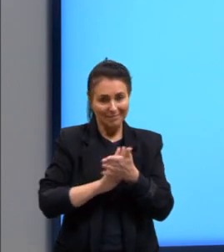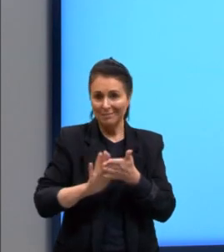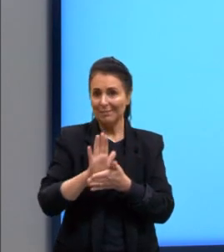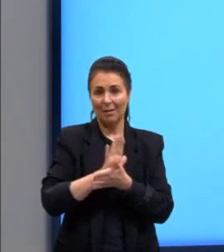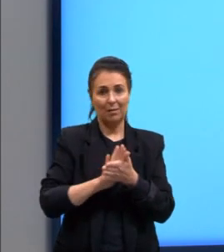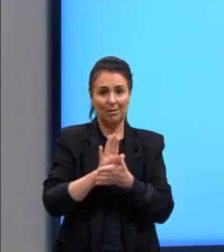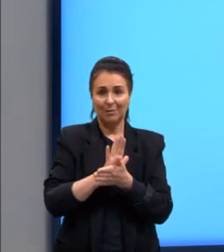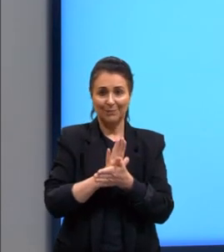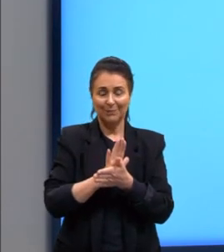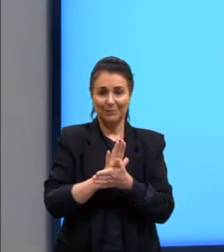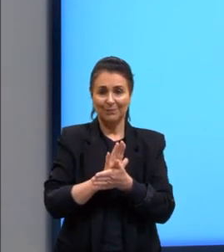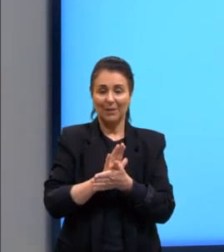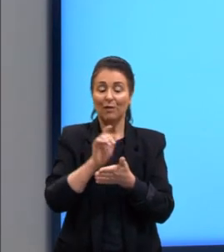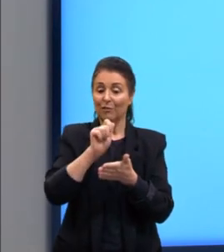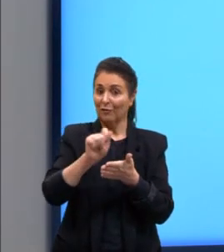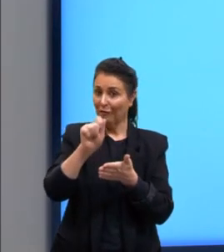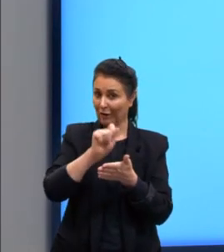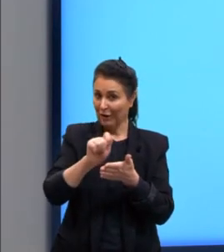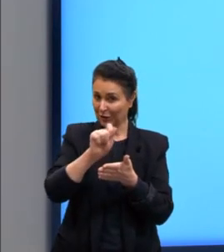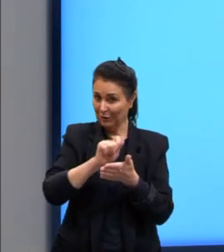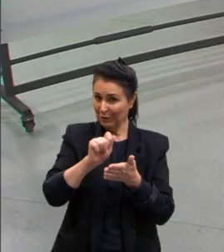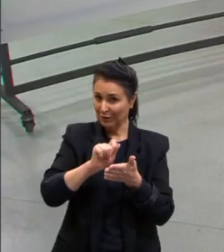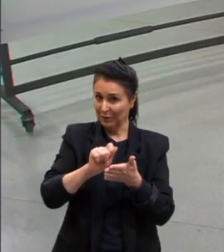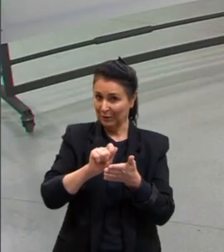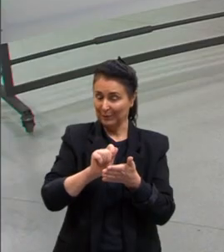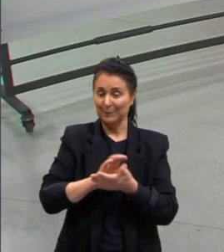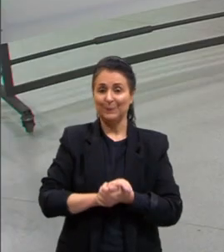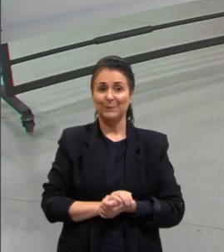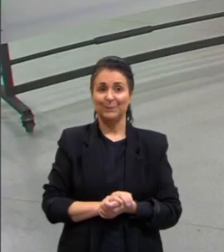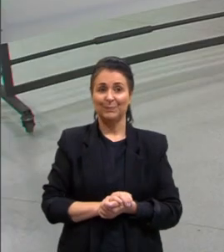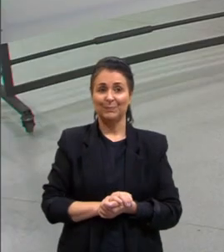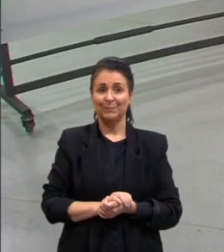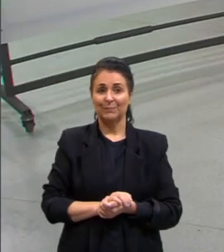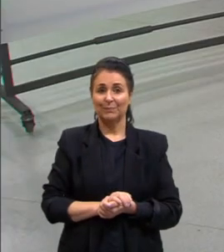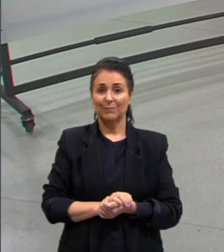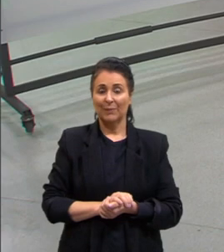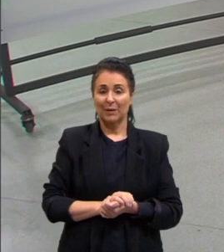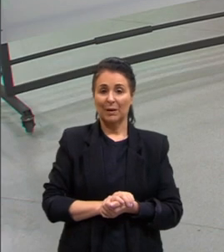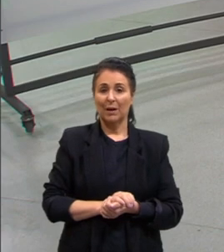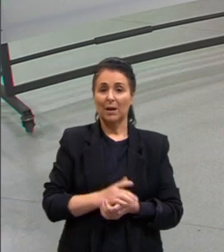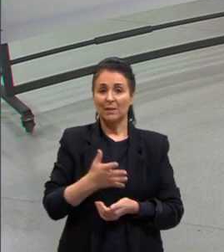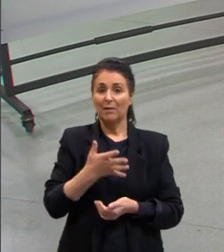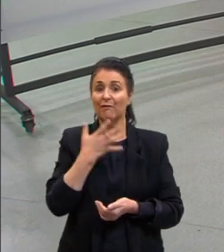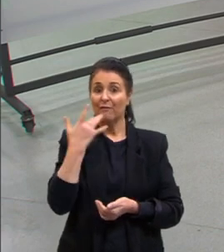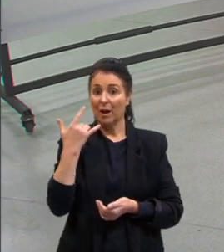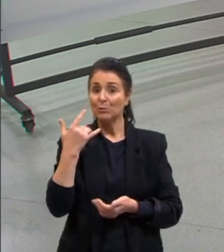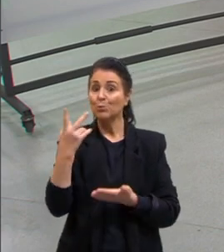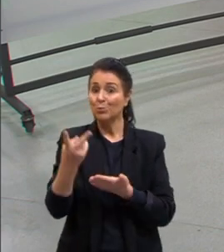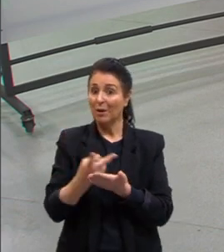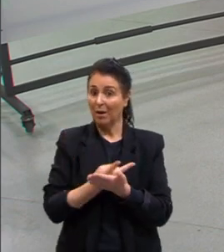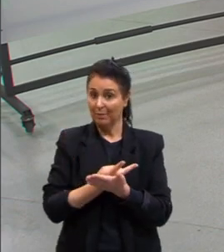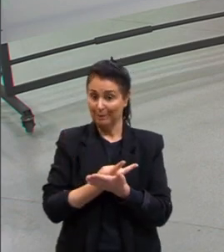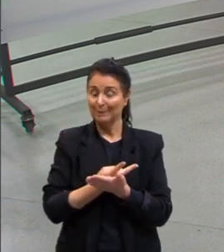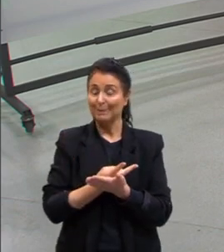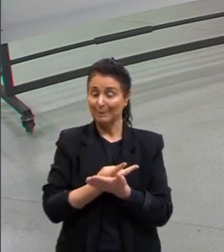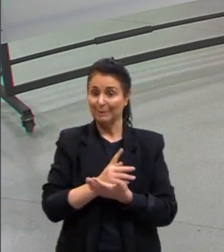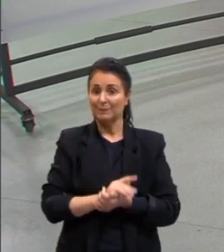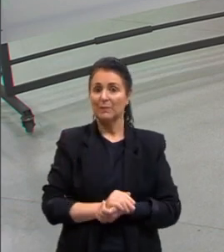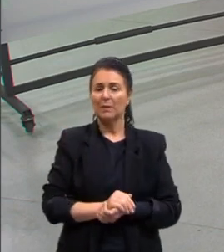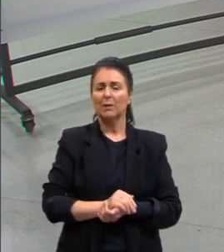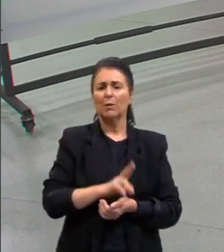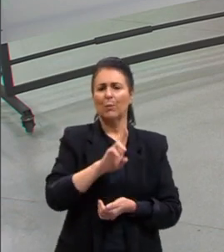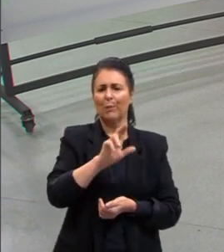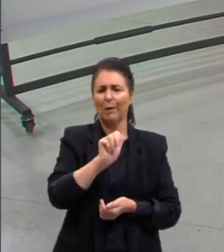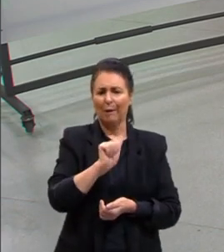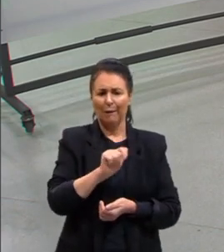tá? Então, deixa eu ir anotando no quadro para a gente não se perder. Isso aí é bem fácil de perder essas letrinhas, né? O A, A, U, A, G,